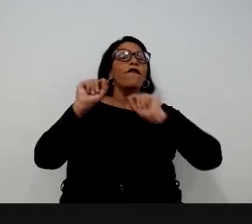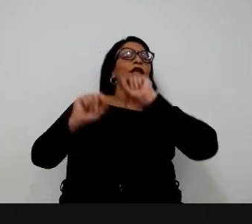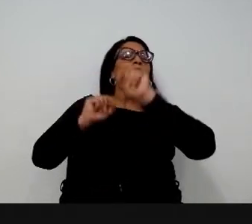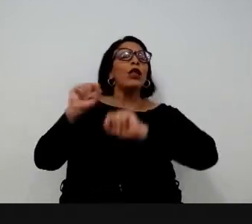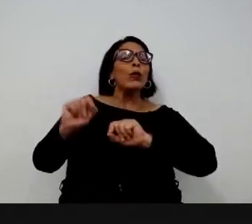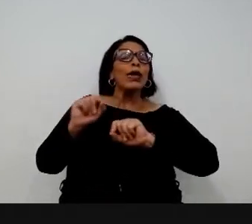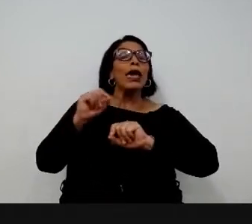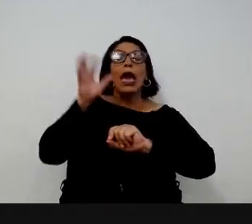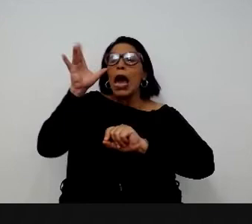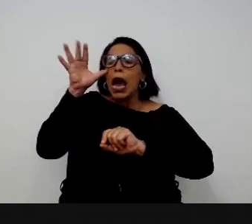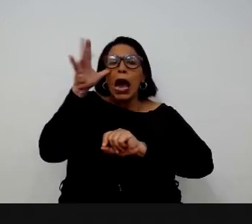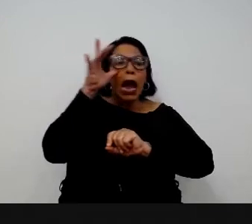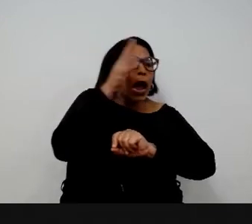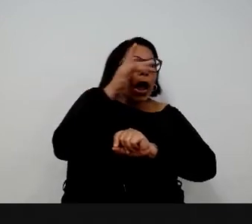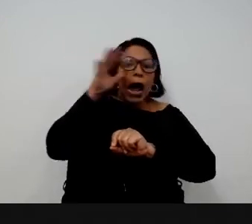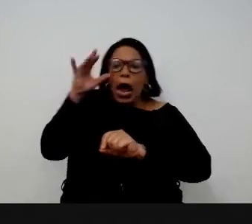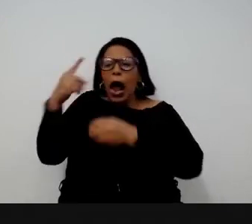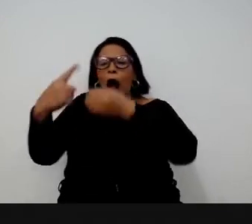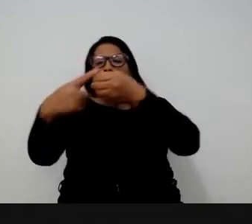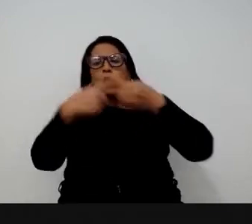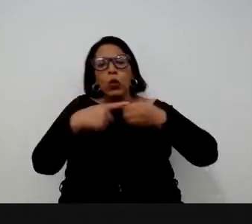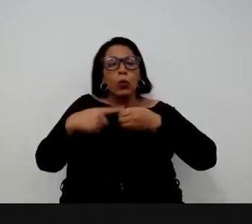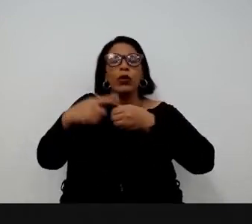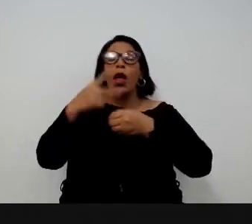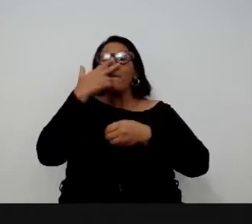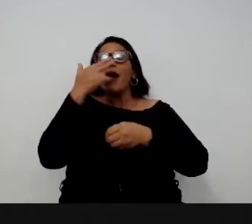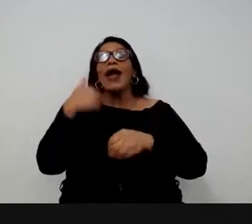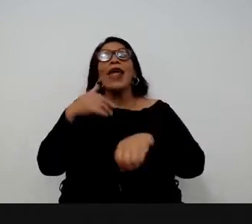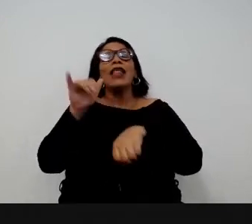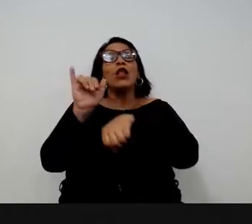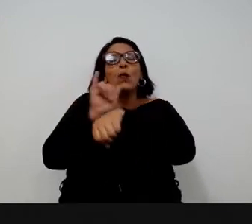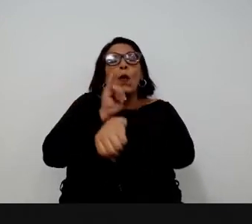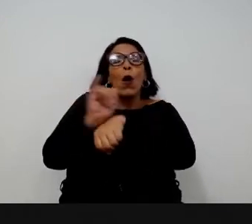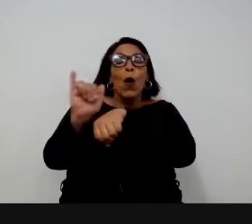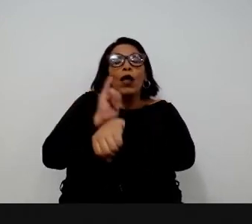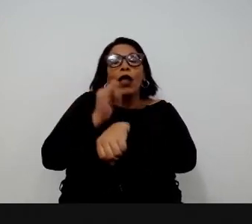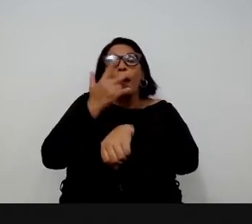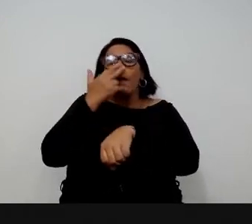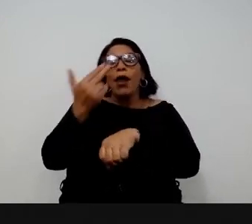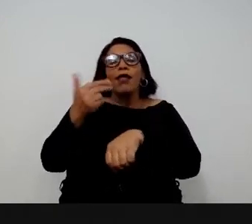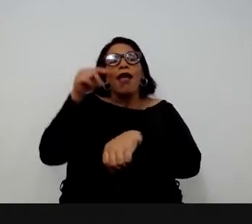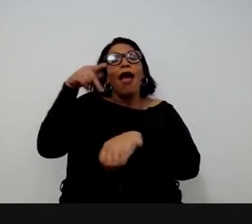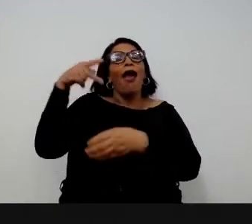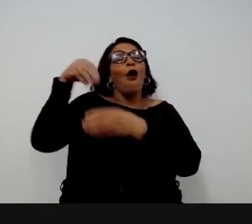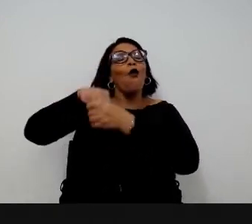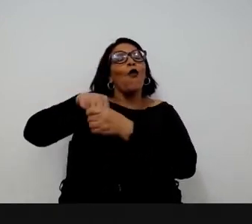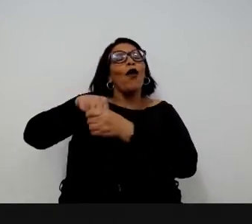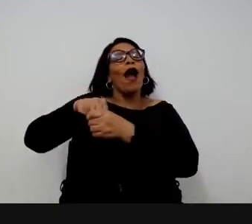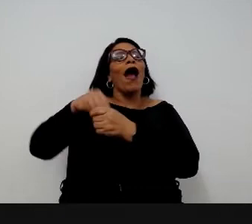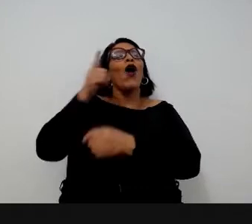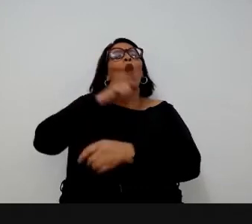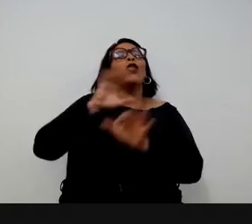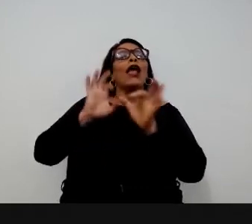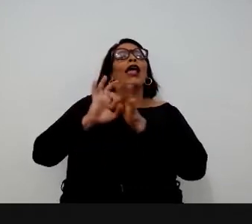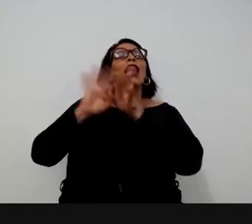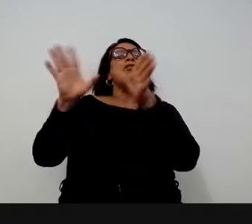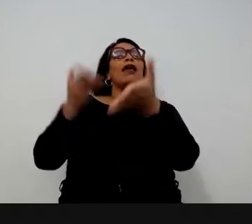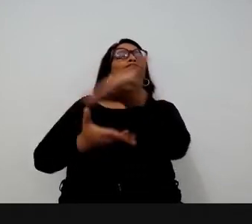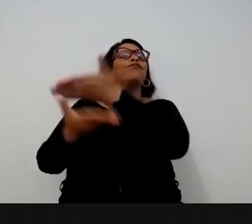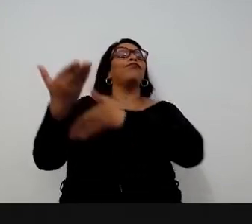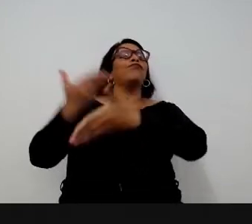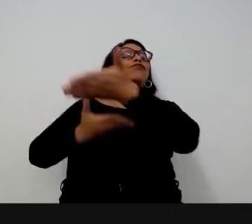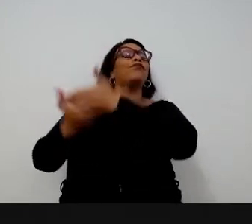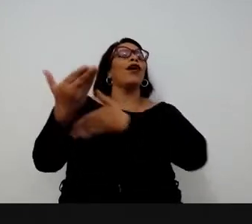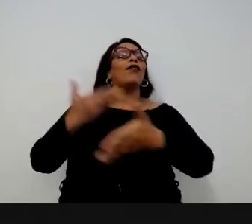fazendo. A gente fala que os municípios são os nossos laboratórios de democracia no Brasil. A gente consegue ter